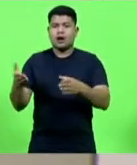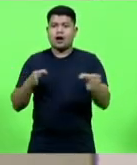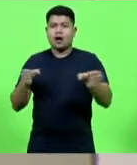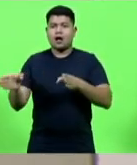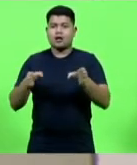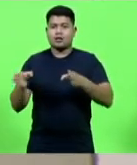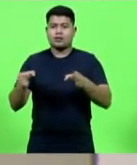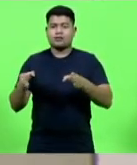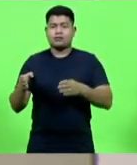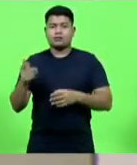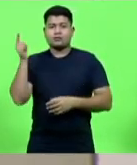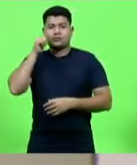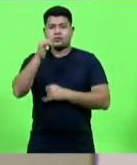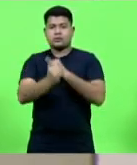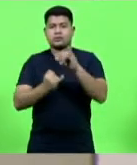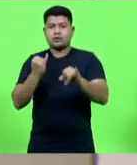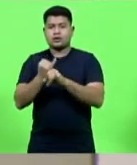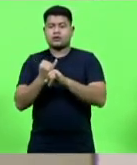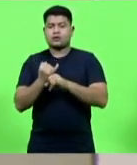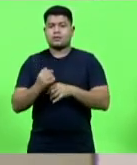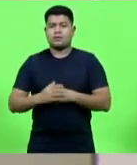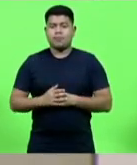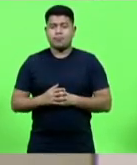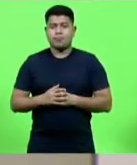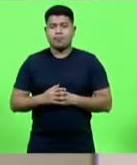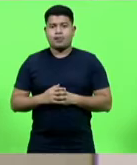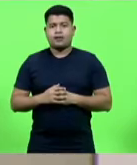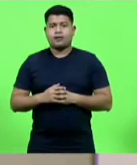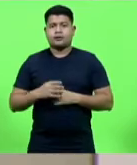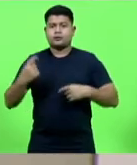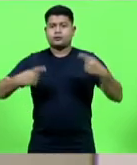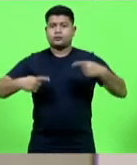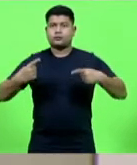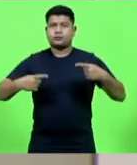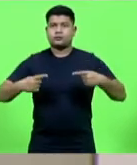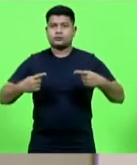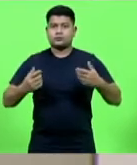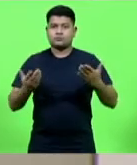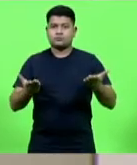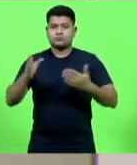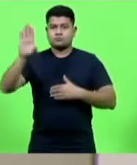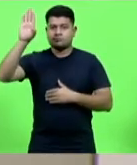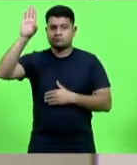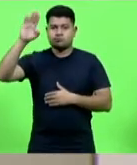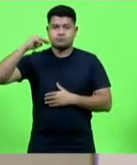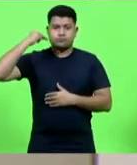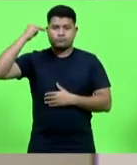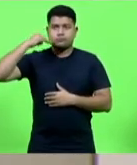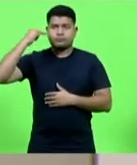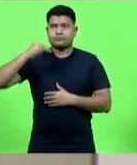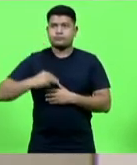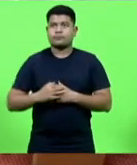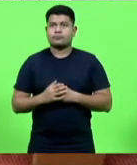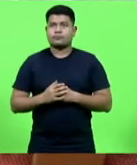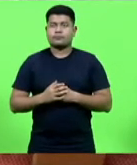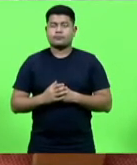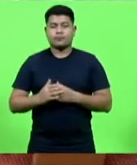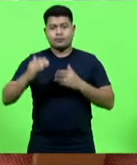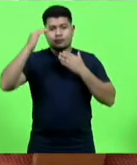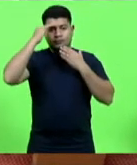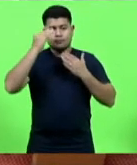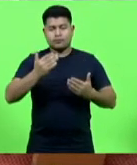campo à internet. Em discussão. Não havendo quem queira discutir, deputado Marcio Machado. Obrigado, presidente.